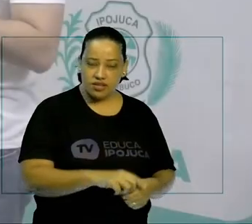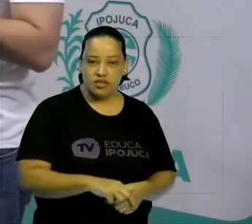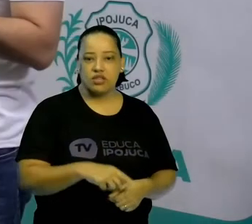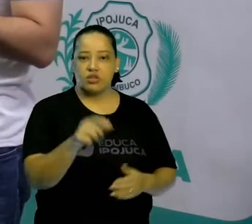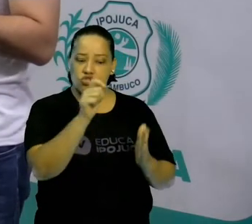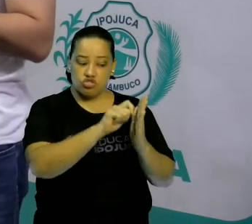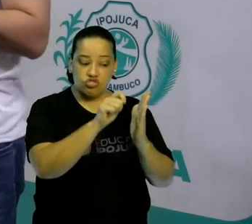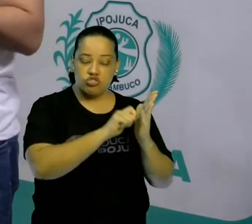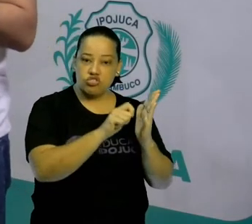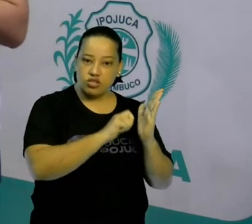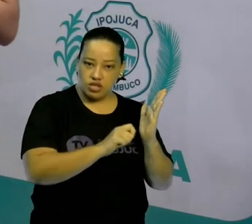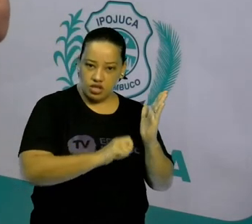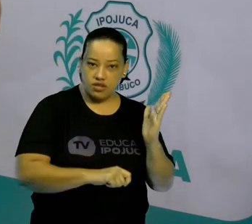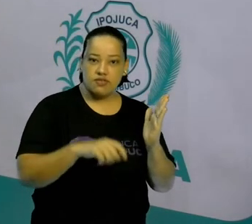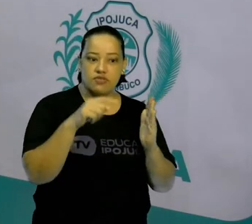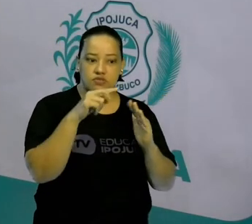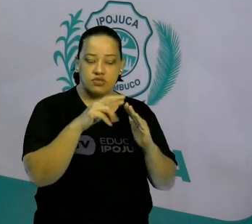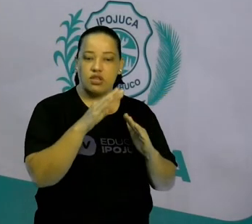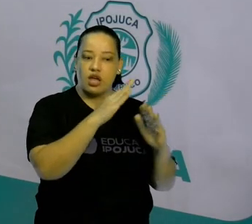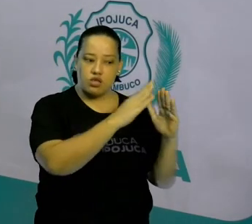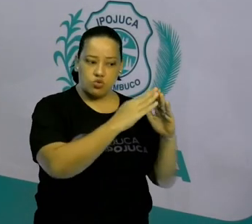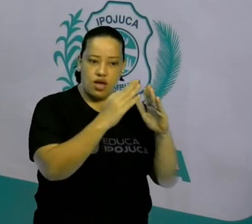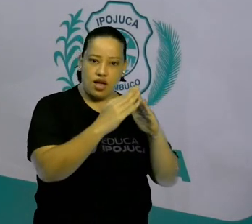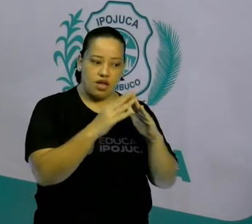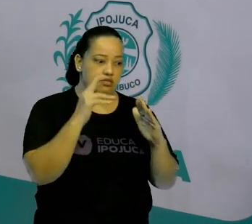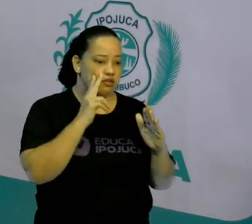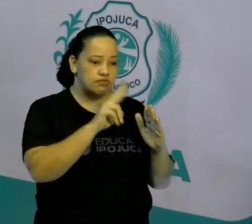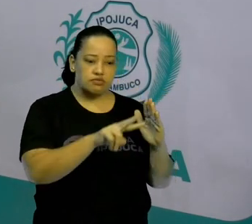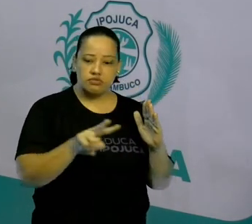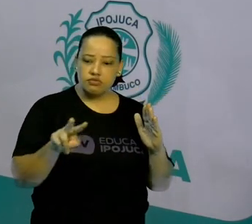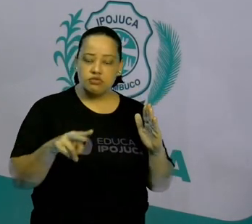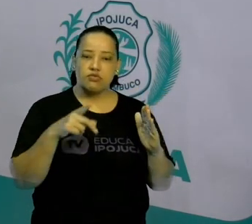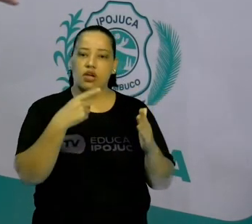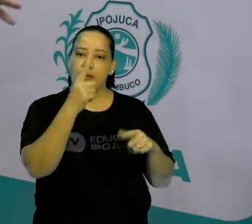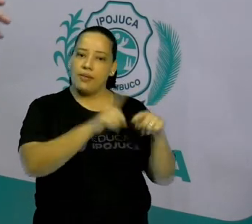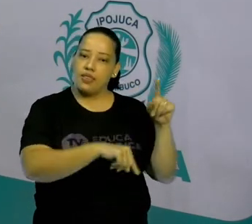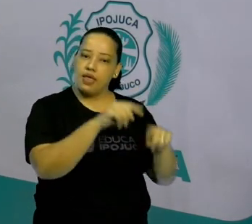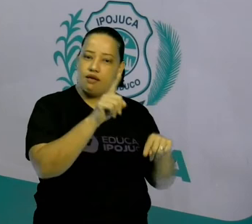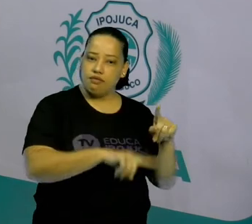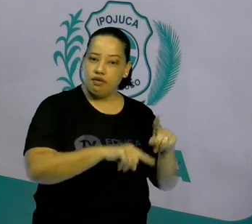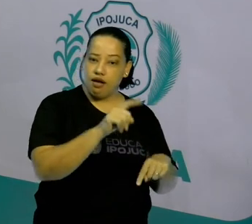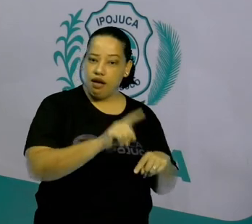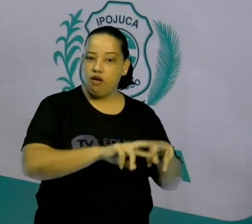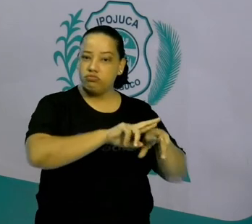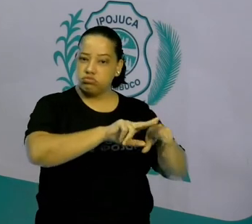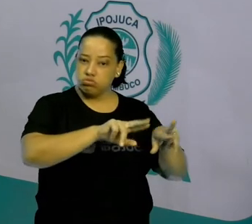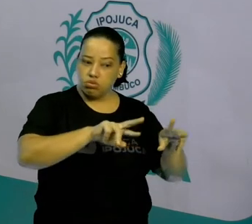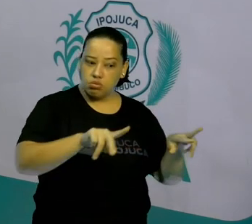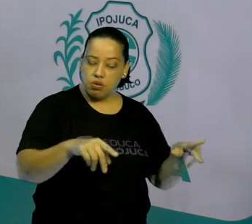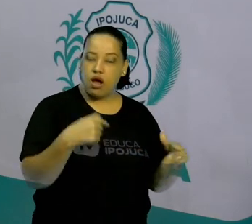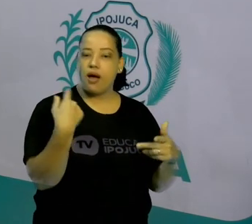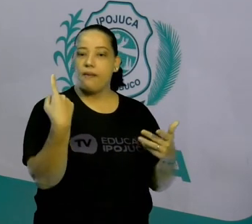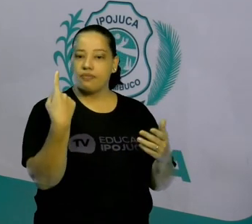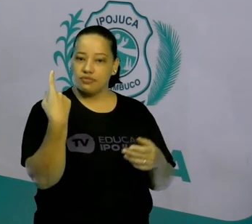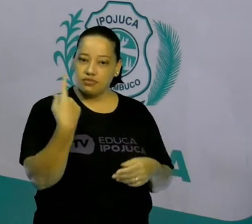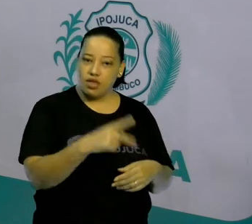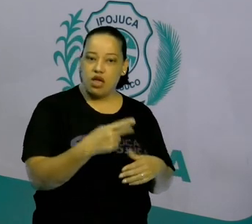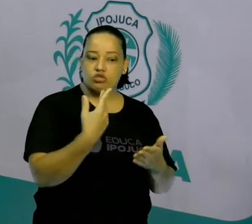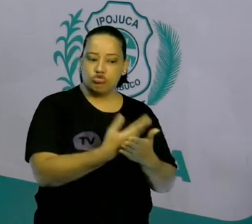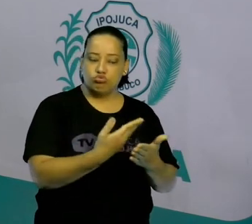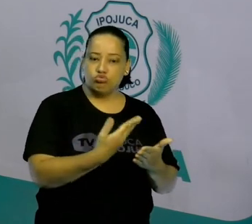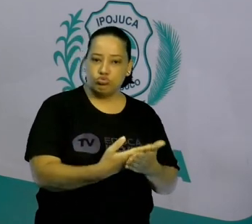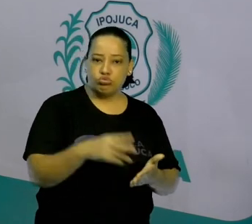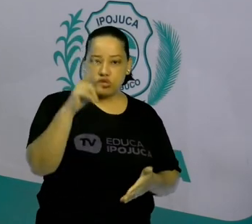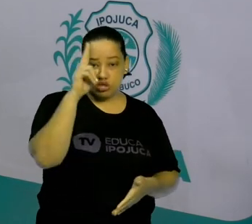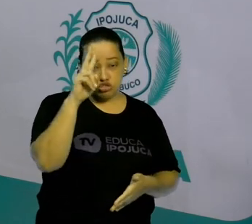você consegue ver em sua casa. Nós vimos aqui que existem vários tipos de fontes históricas, né? Uma delas são as